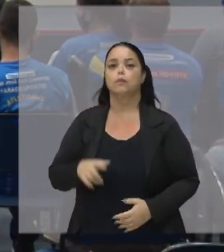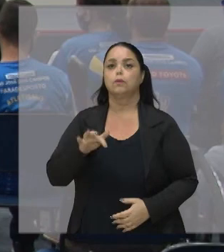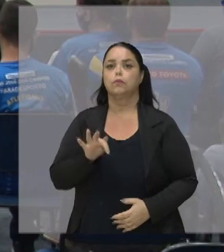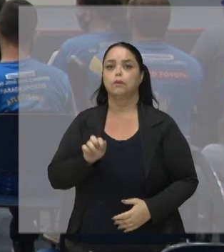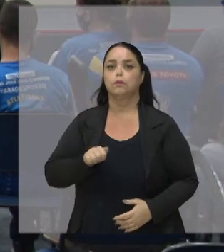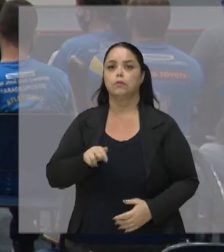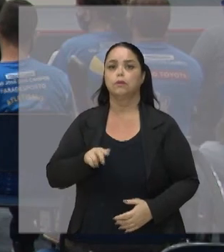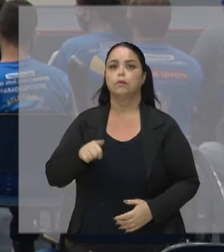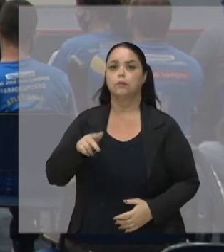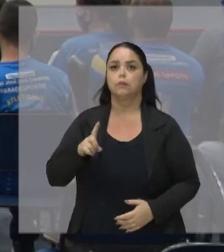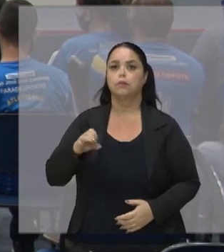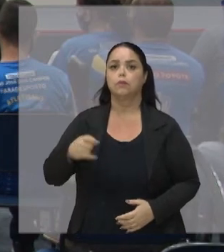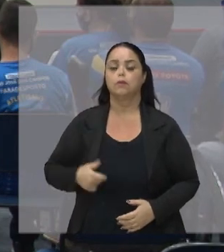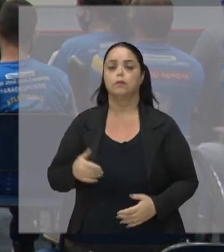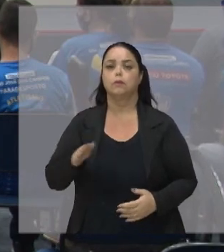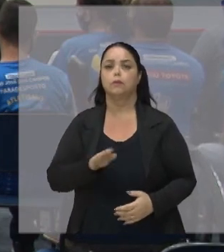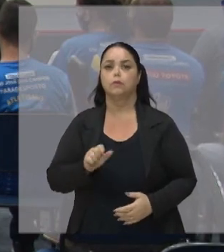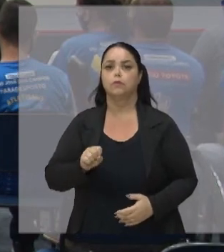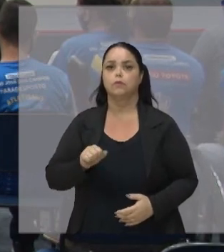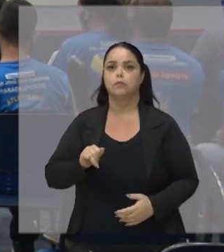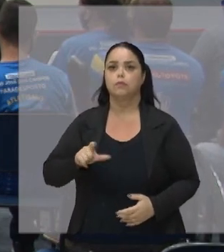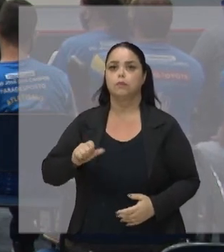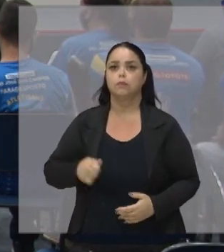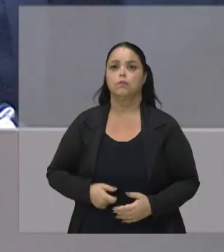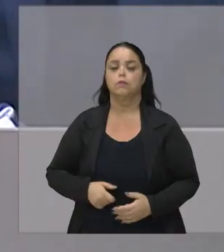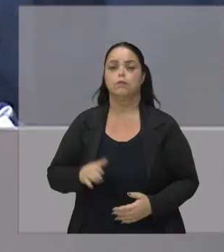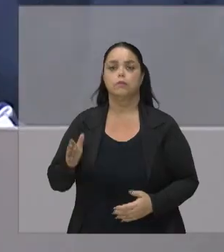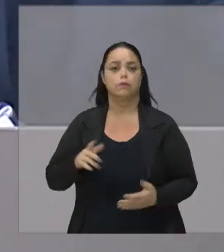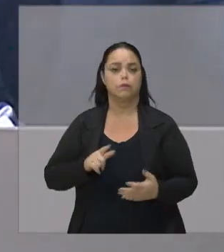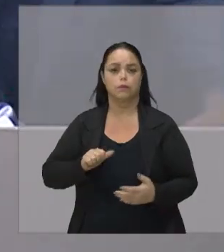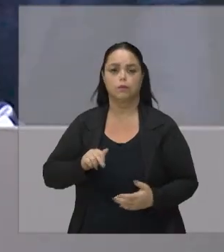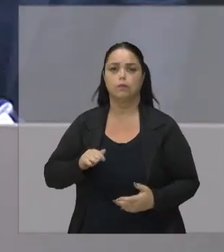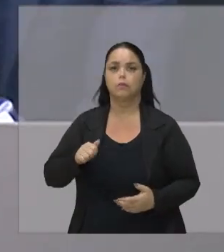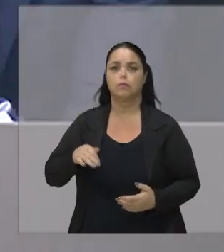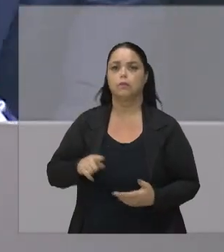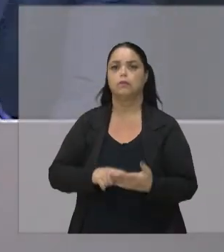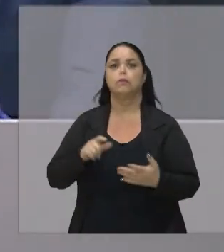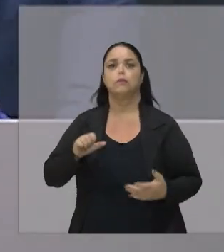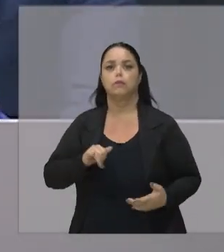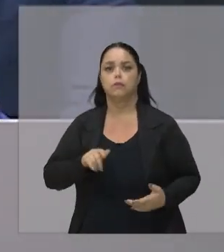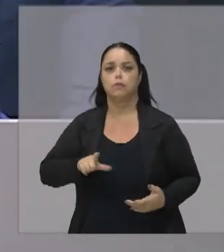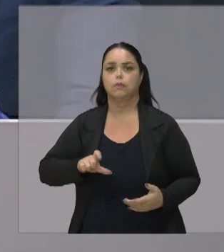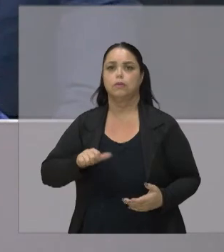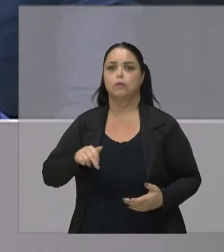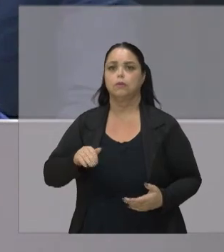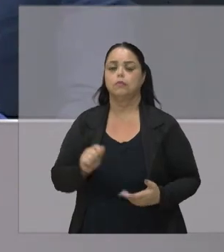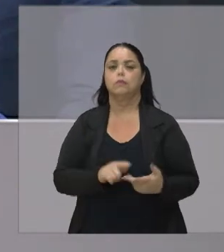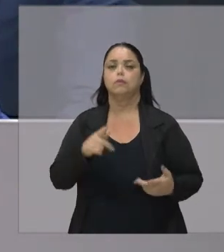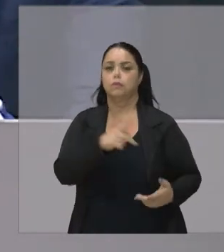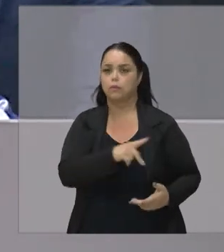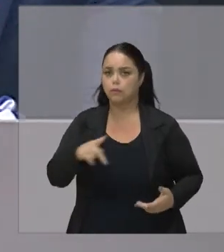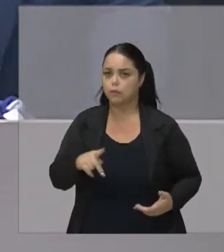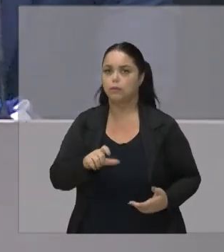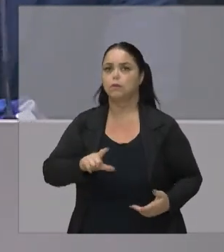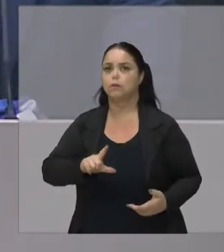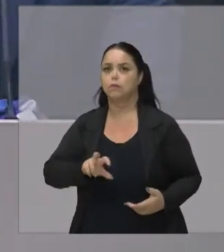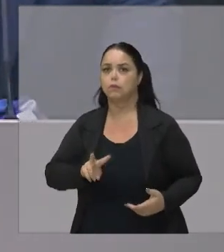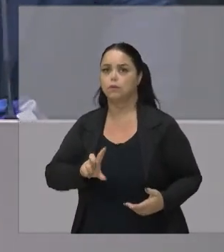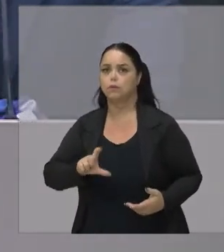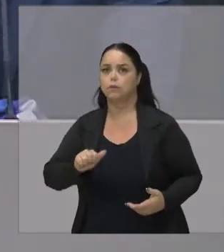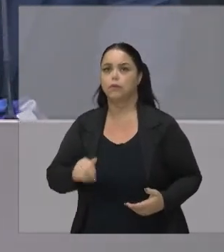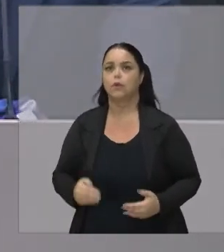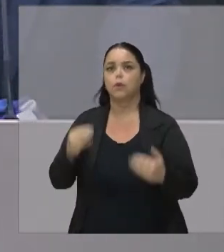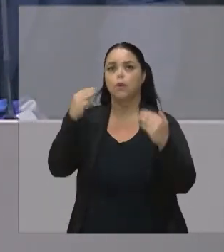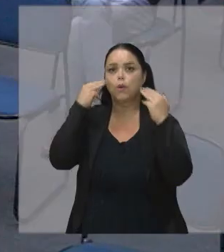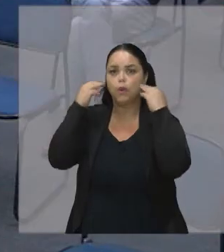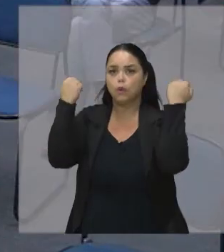Basílio, Gustavo, Alain, Baianinha, Flávia, Juliana, professora Valéria, Marcão, a todos